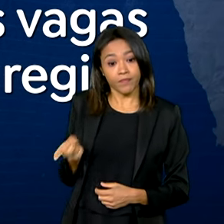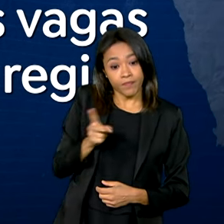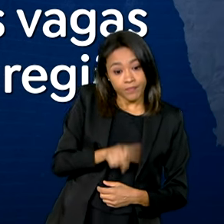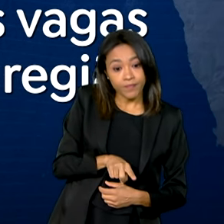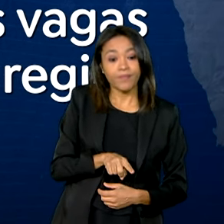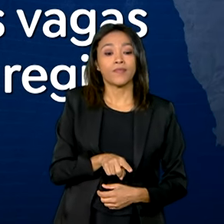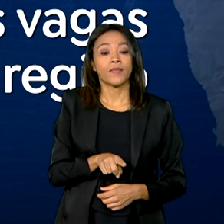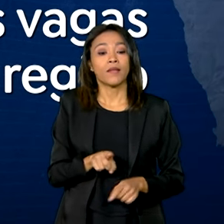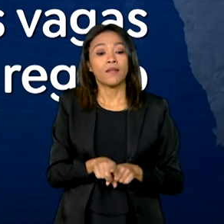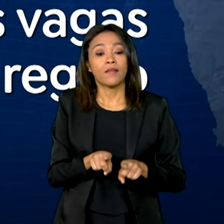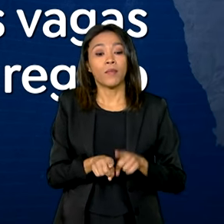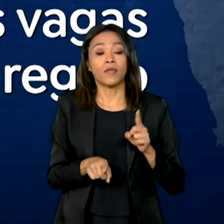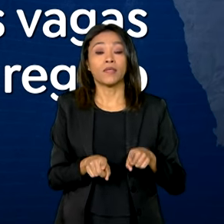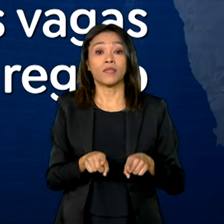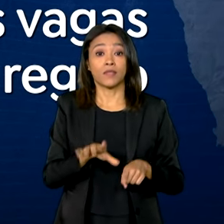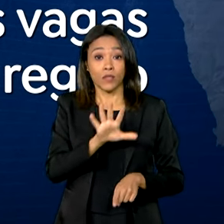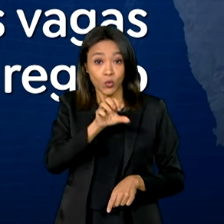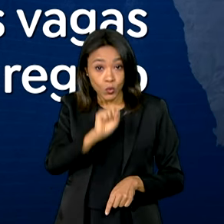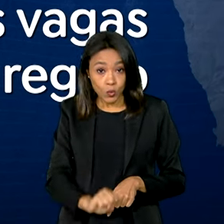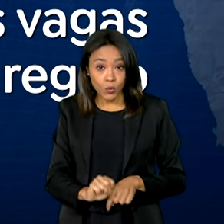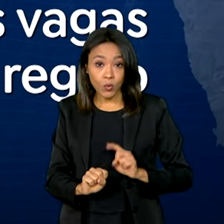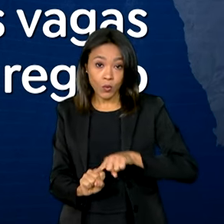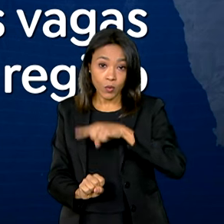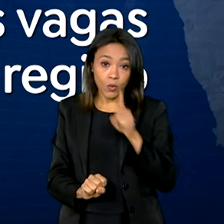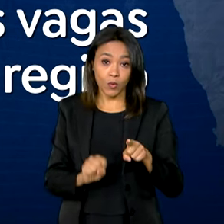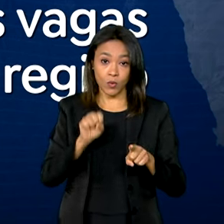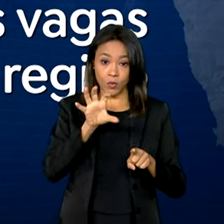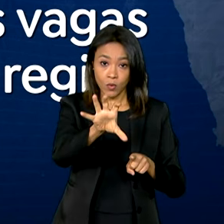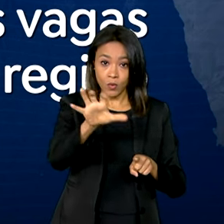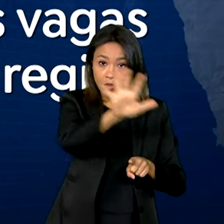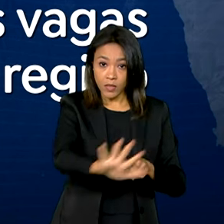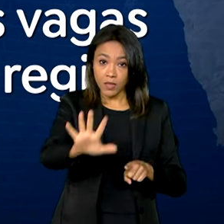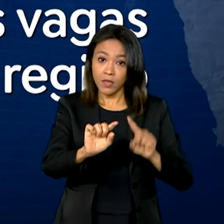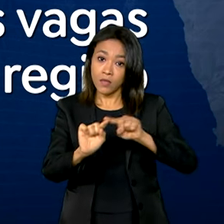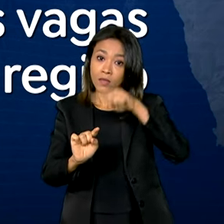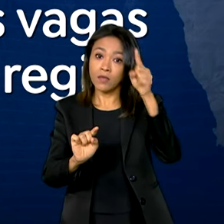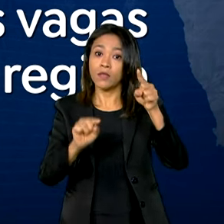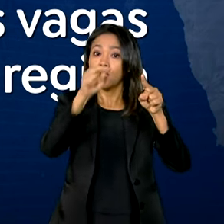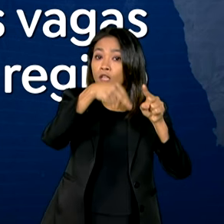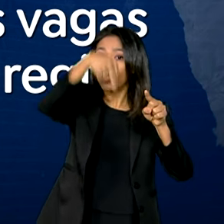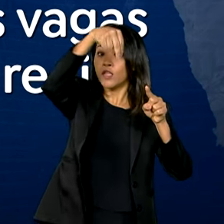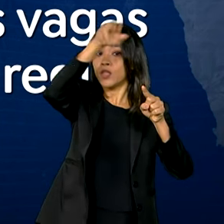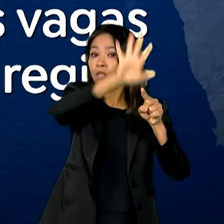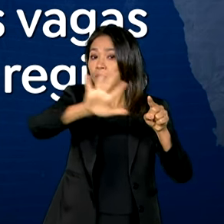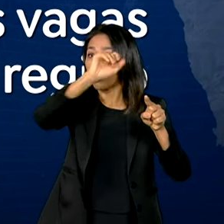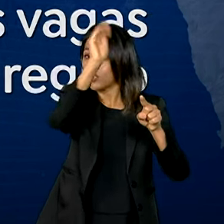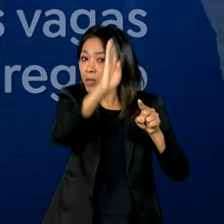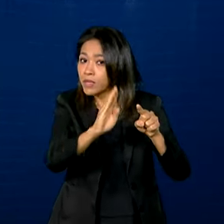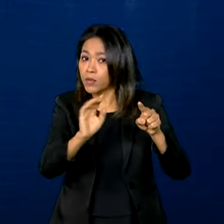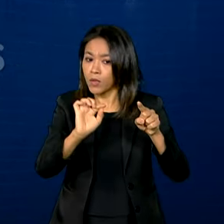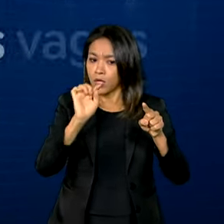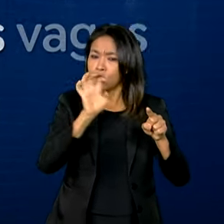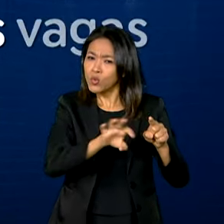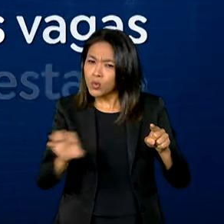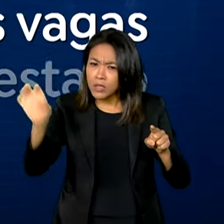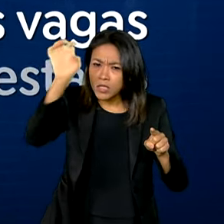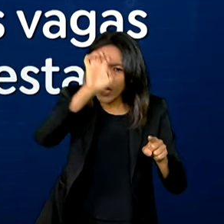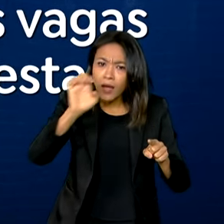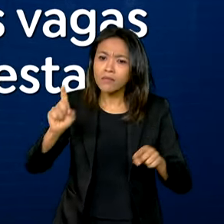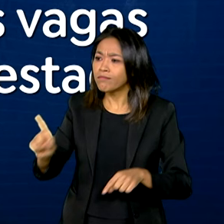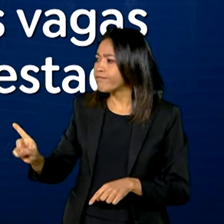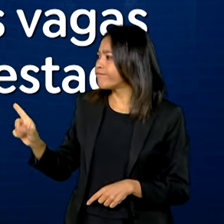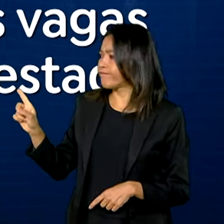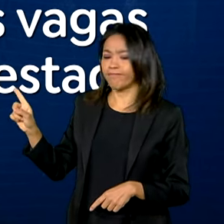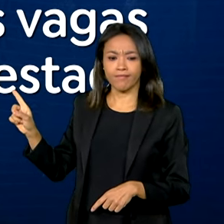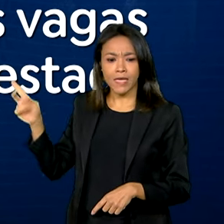sequência, aparecem as regiões Sul, Centro-Oeste e Norte do país. Entre os estados, São Paulo é